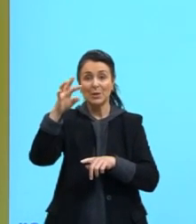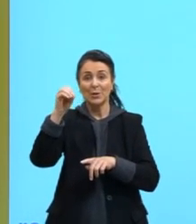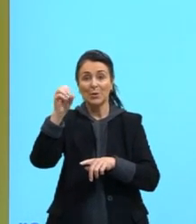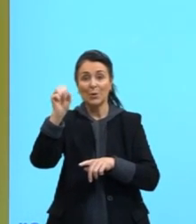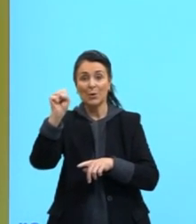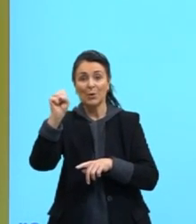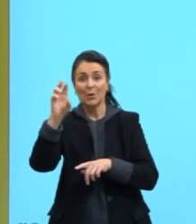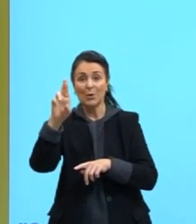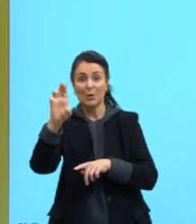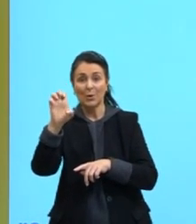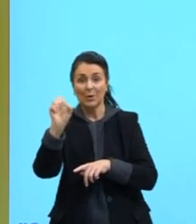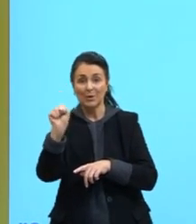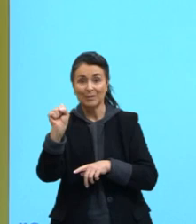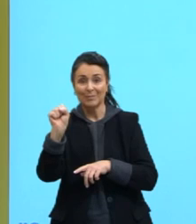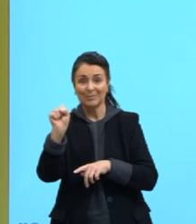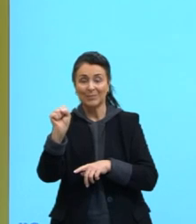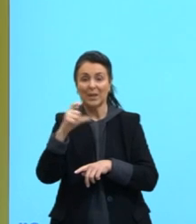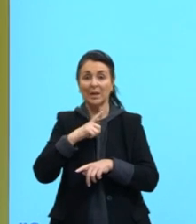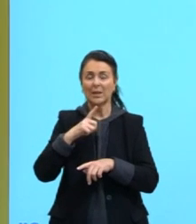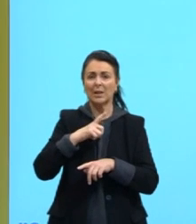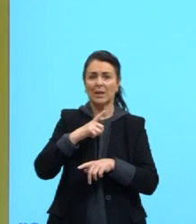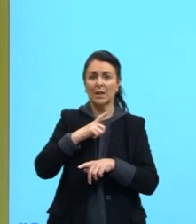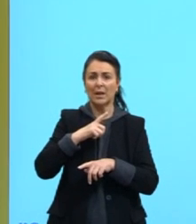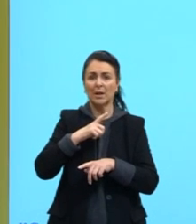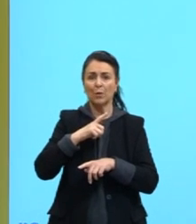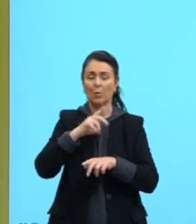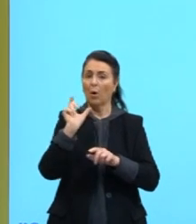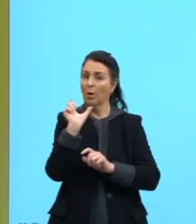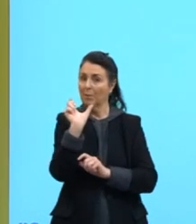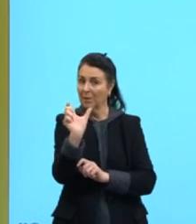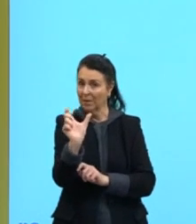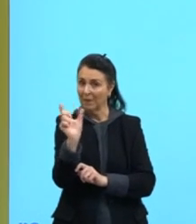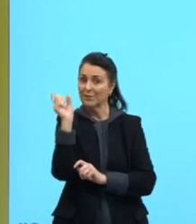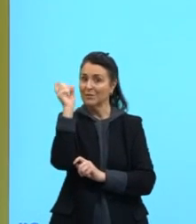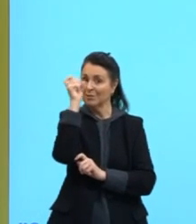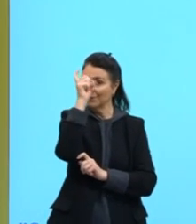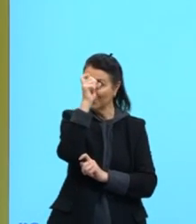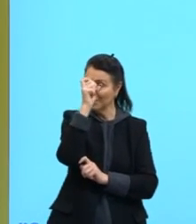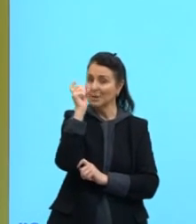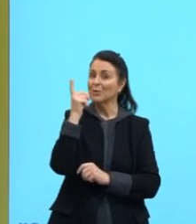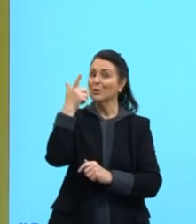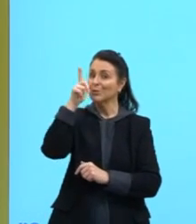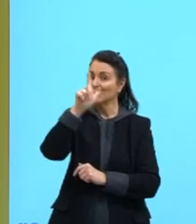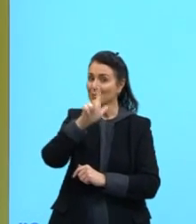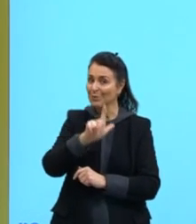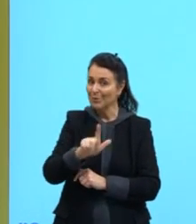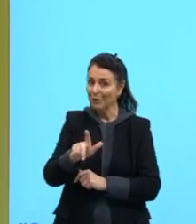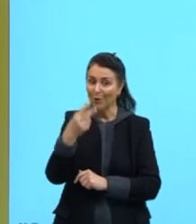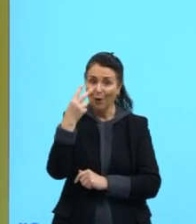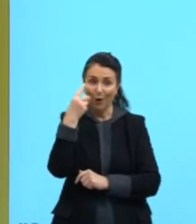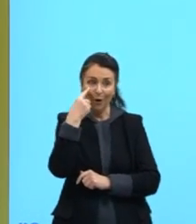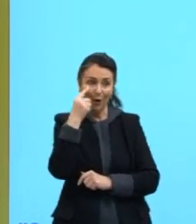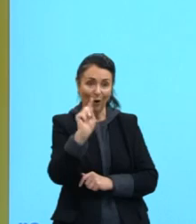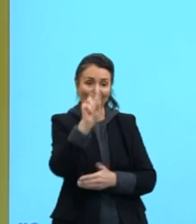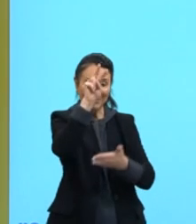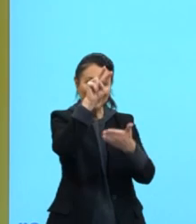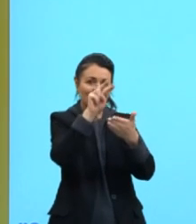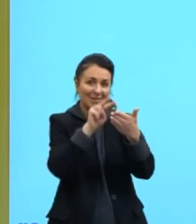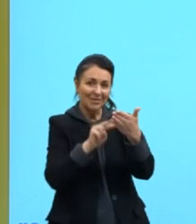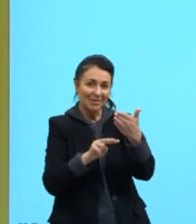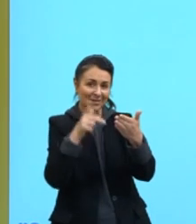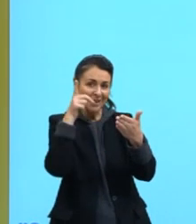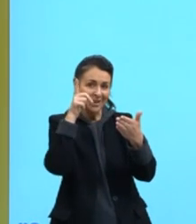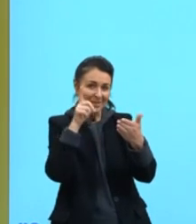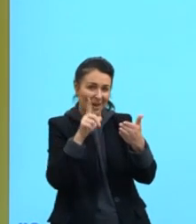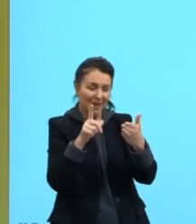da fósfotidilserina, tá? Todo um composto, é um composto orgânico, né? Mas aí a gente consegue ver alguns